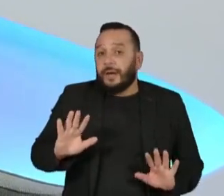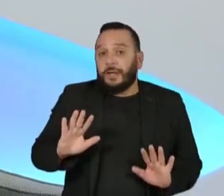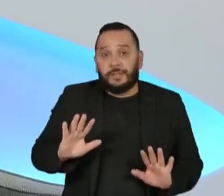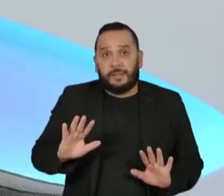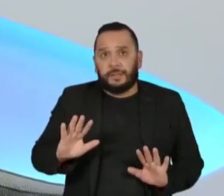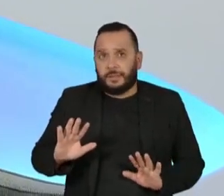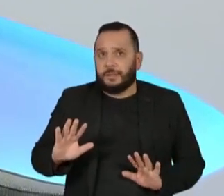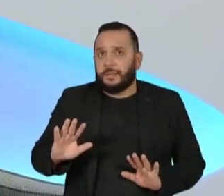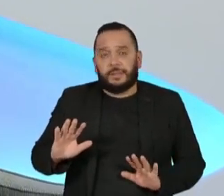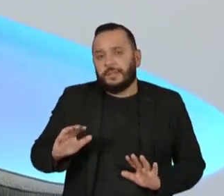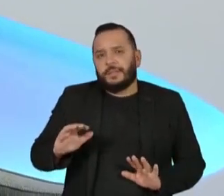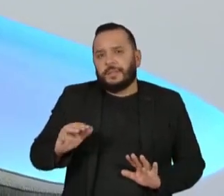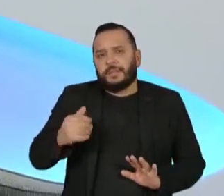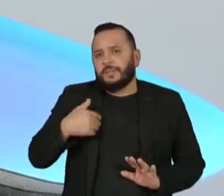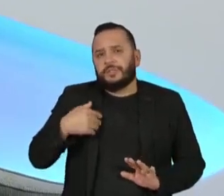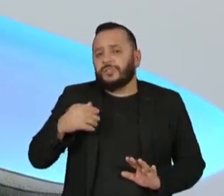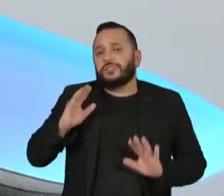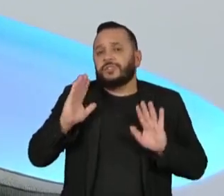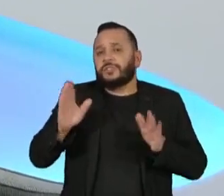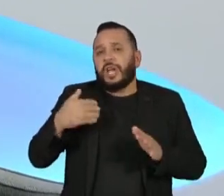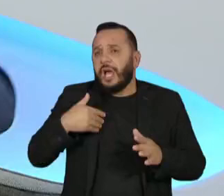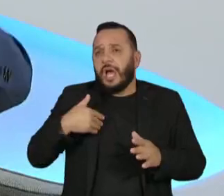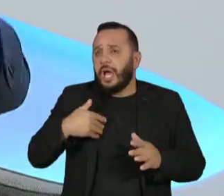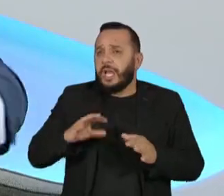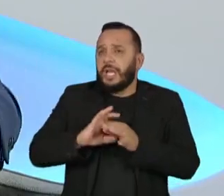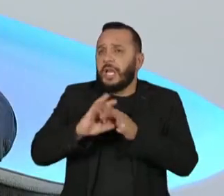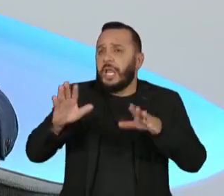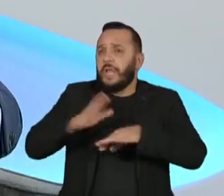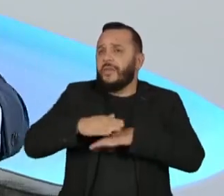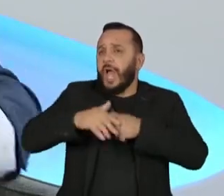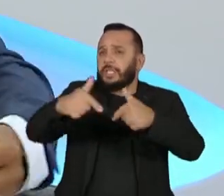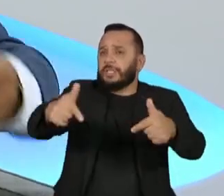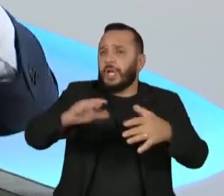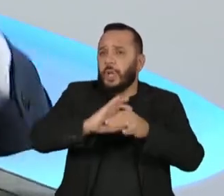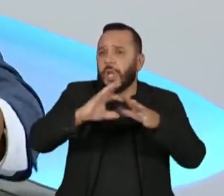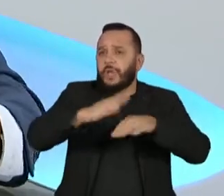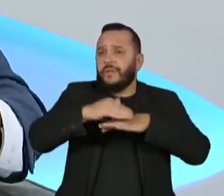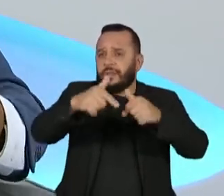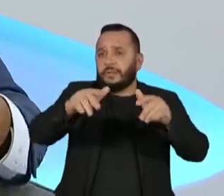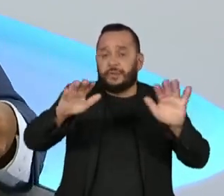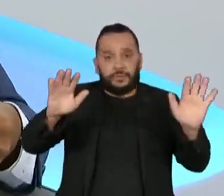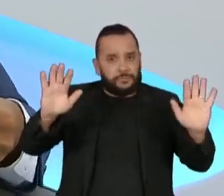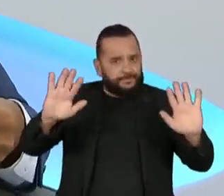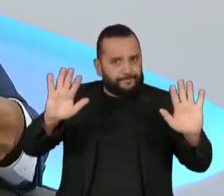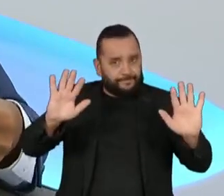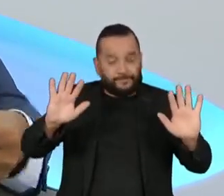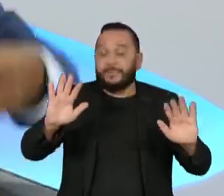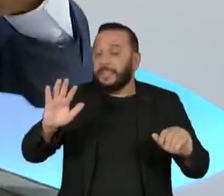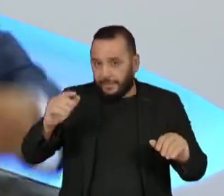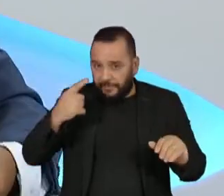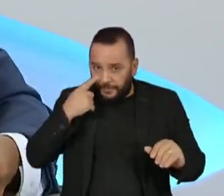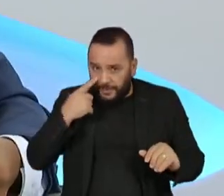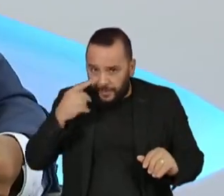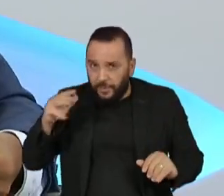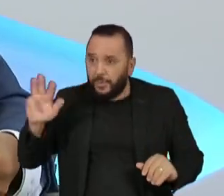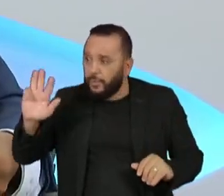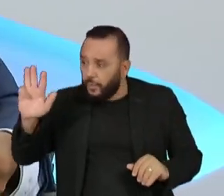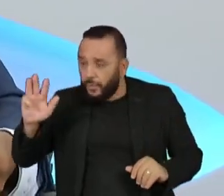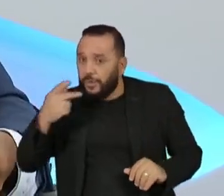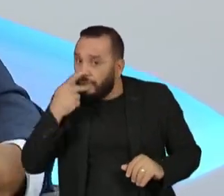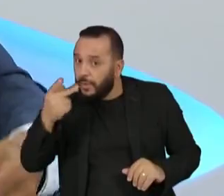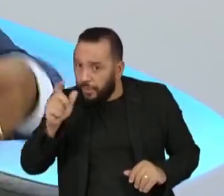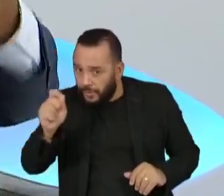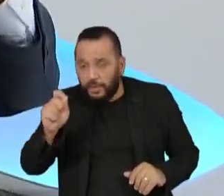a gente chega e diz, não era cheque em branco. Quando o presidente falava que ia botar os pobres no orçamento, era de verdade.